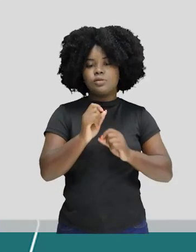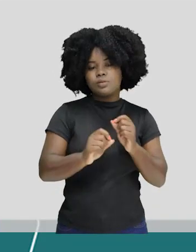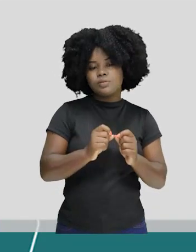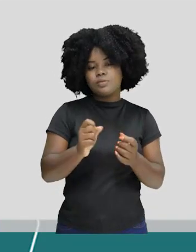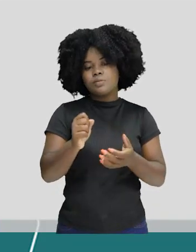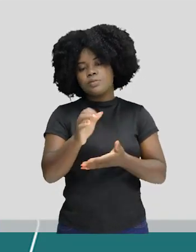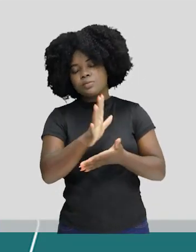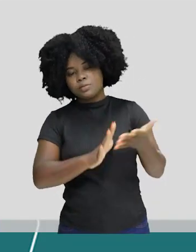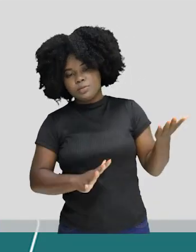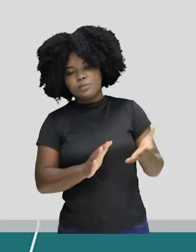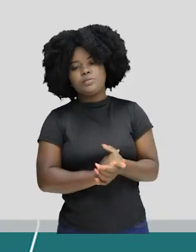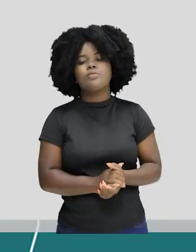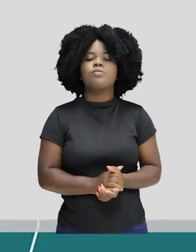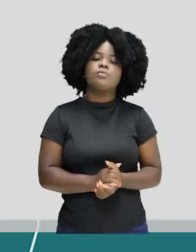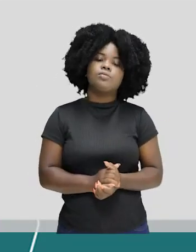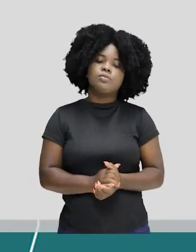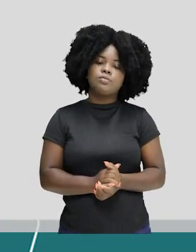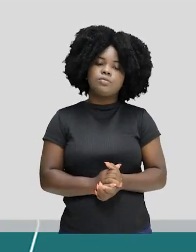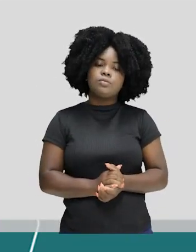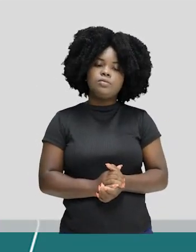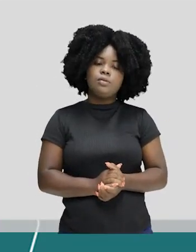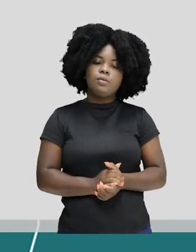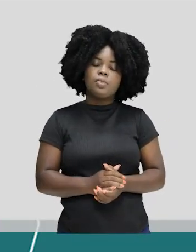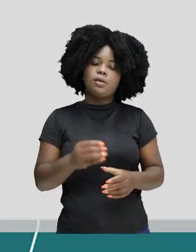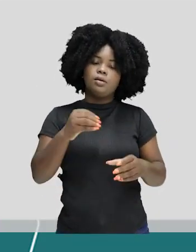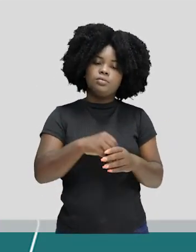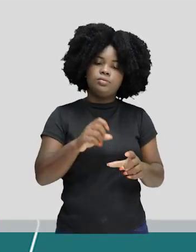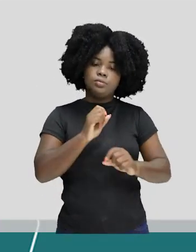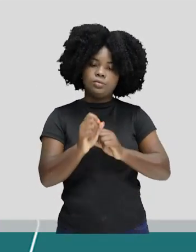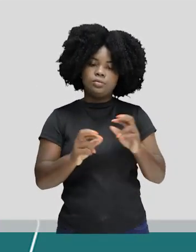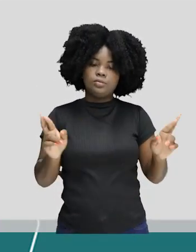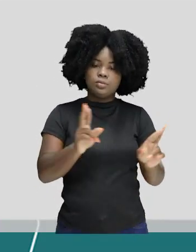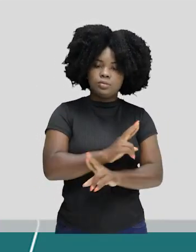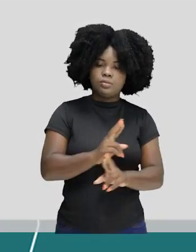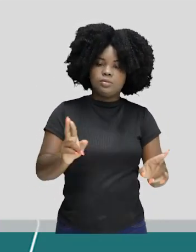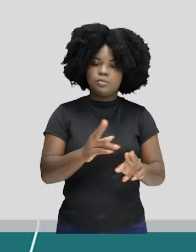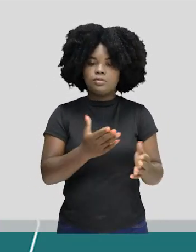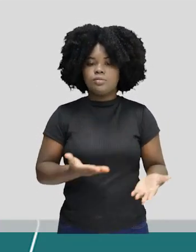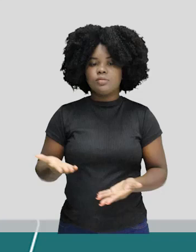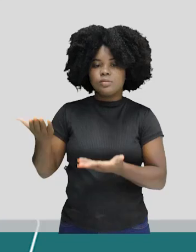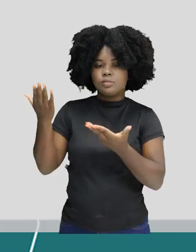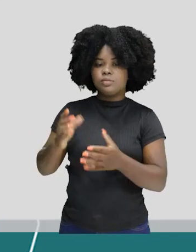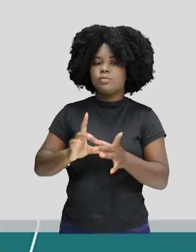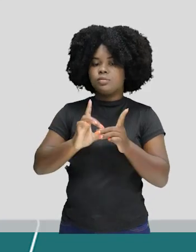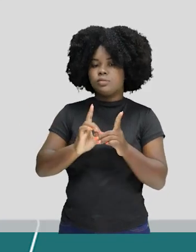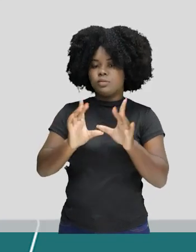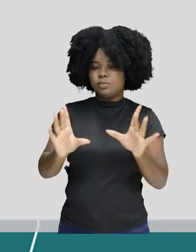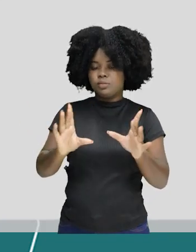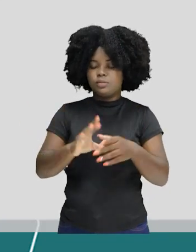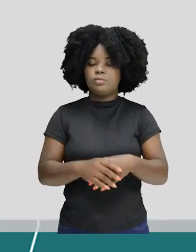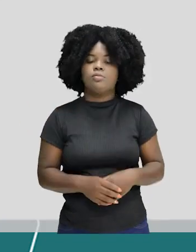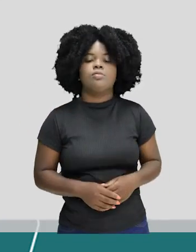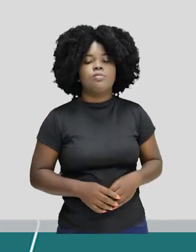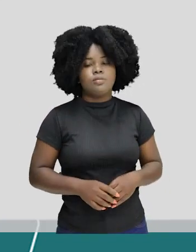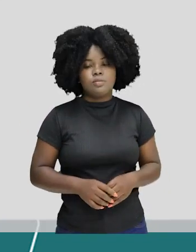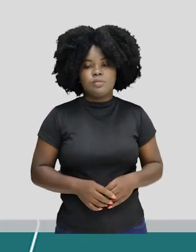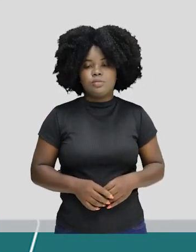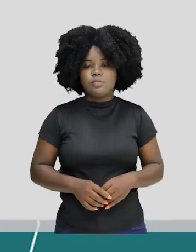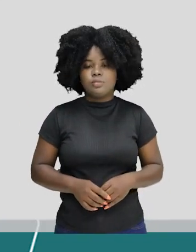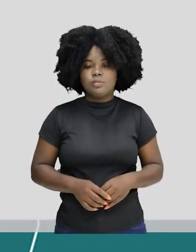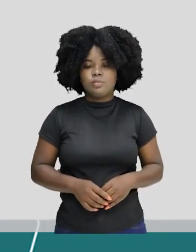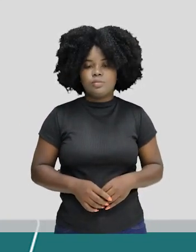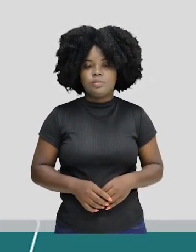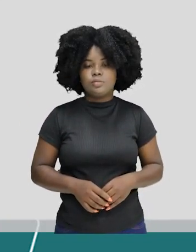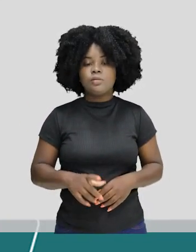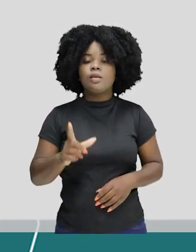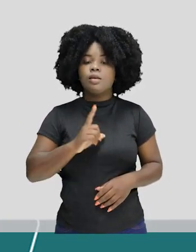ah, filosofia é viagem, então vamos viajar aqui um pouquinho dentro deste conteúdo que é a nossa democracia. Como eu já falei a vocês, nós